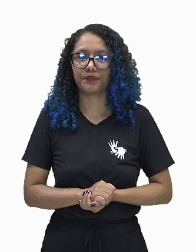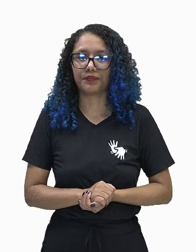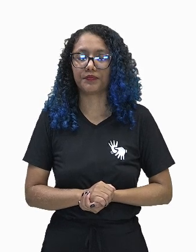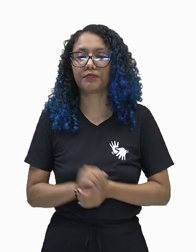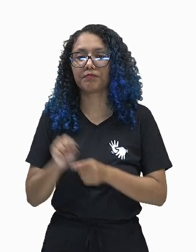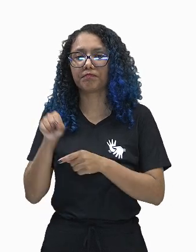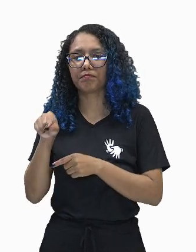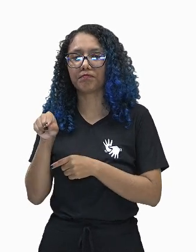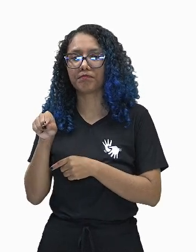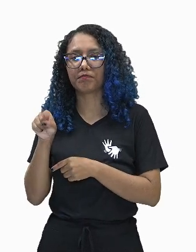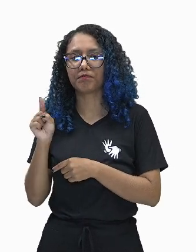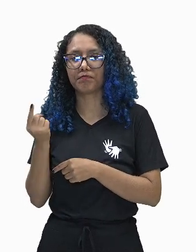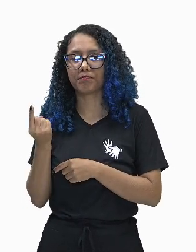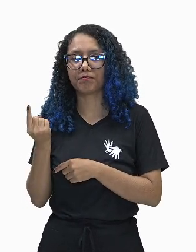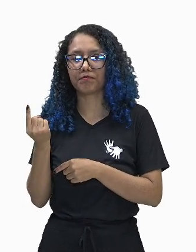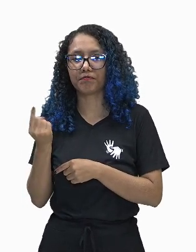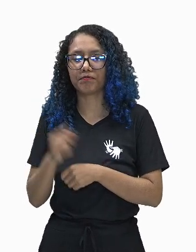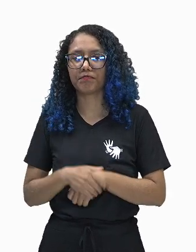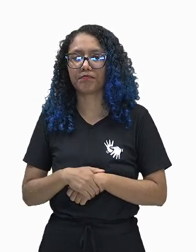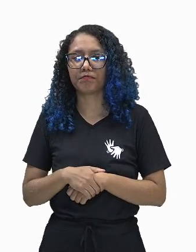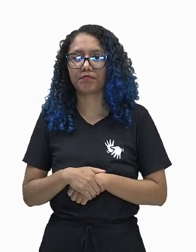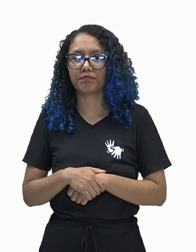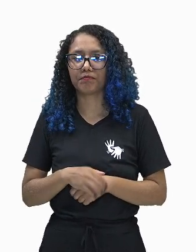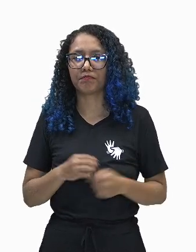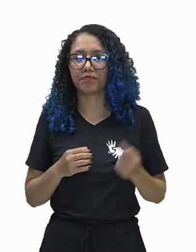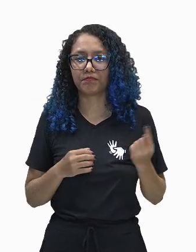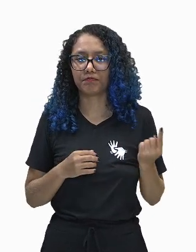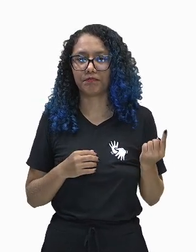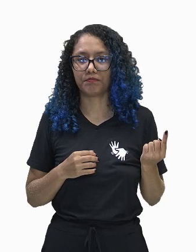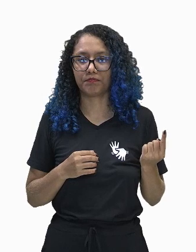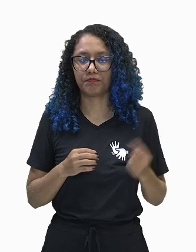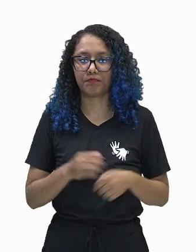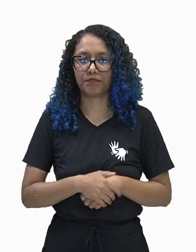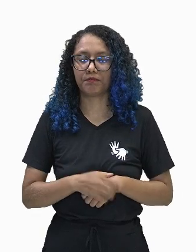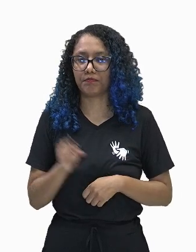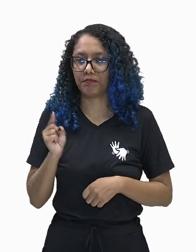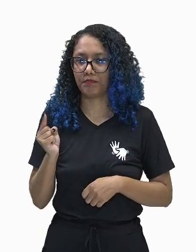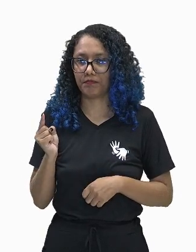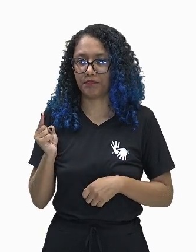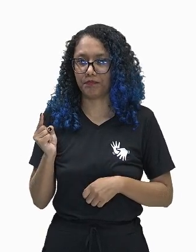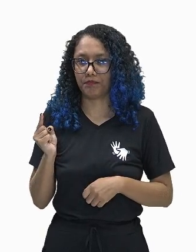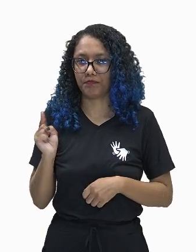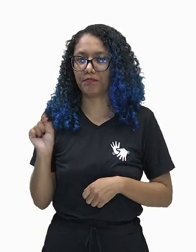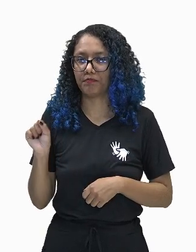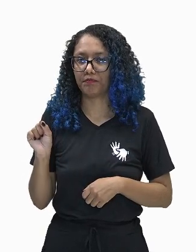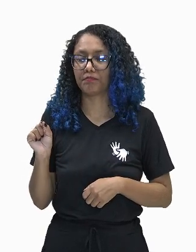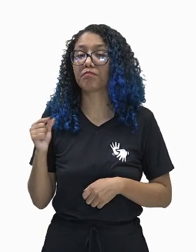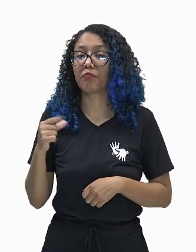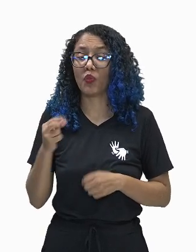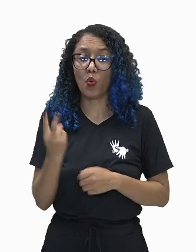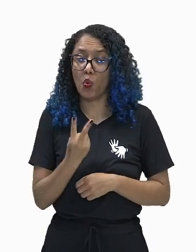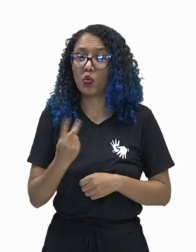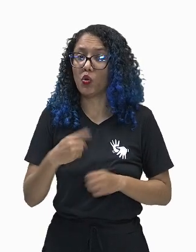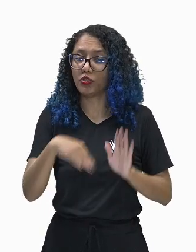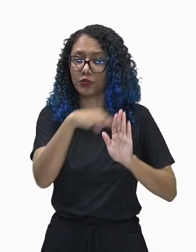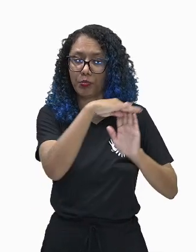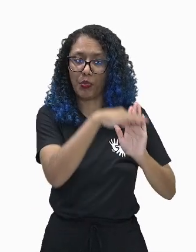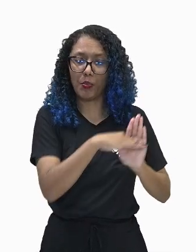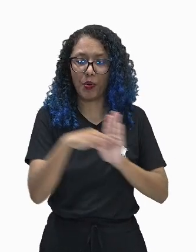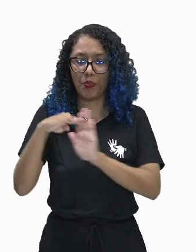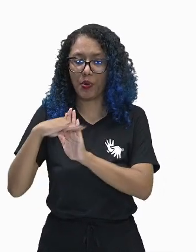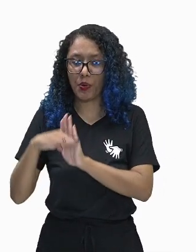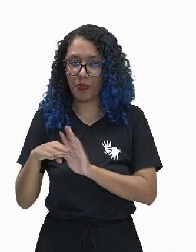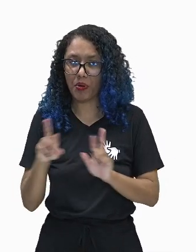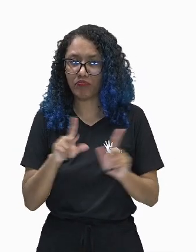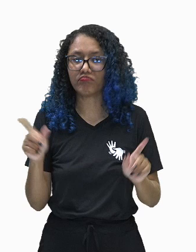eletrônico, eles vão ter requisitos para diferenciar entre um e outro. Um deles